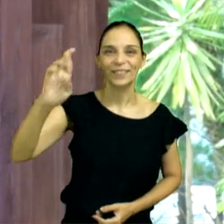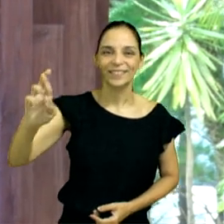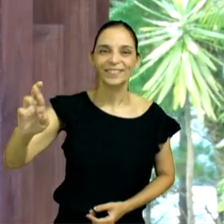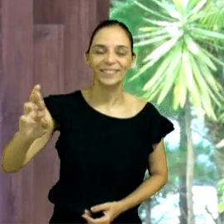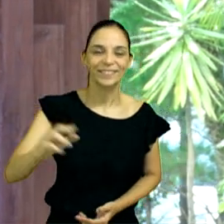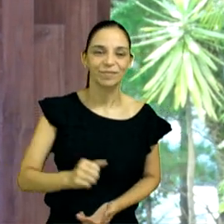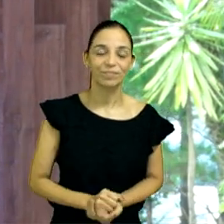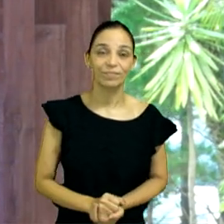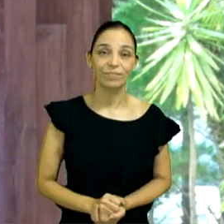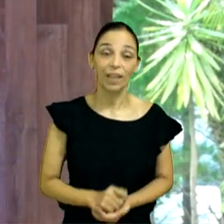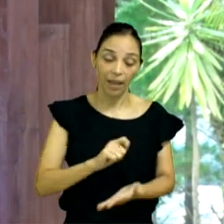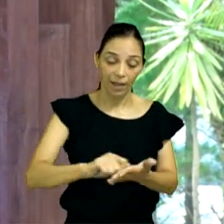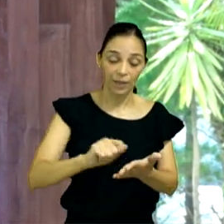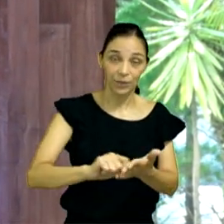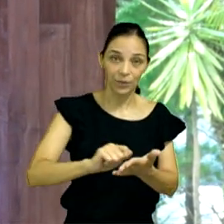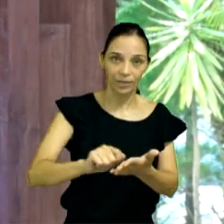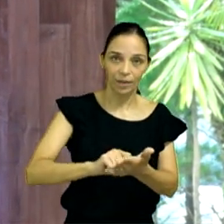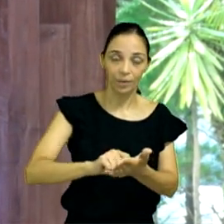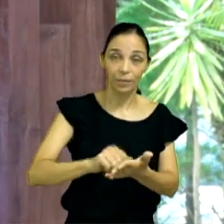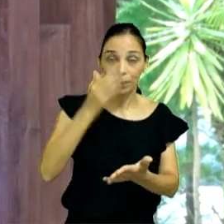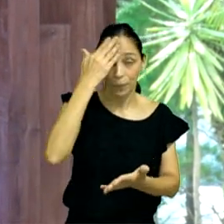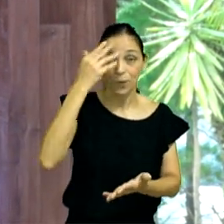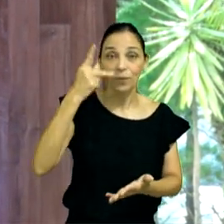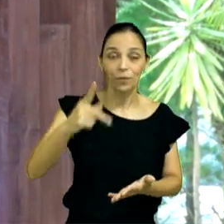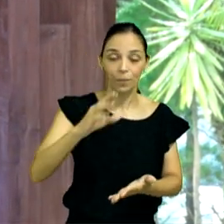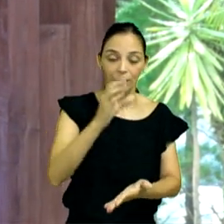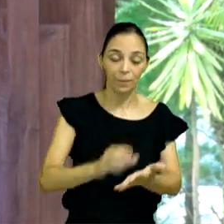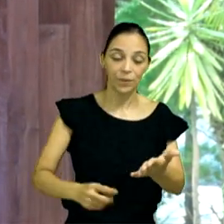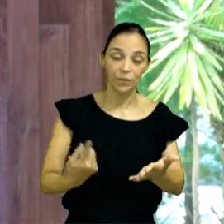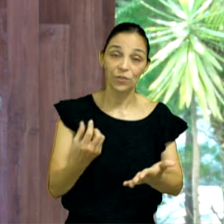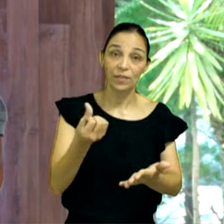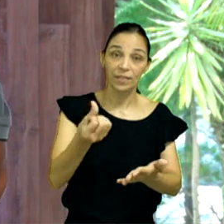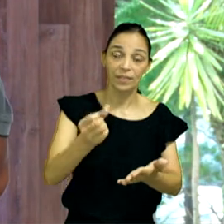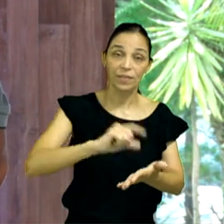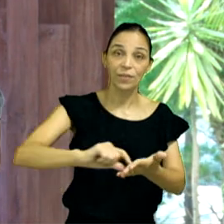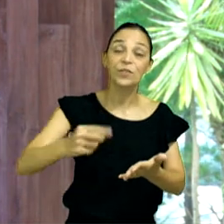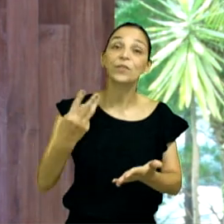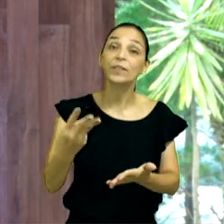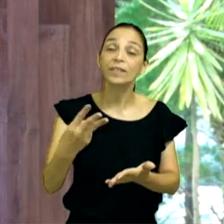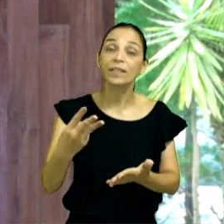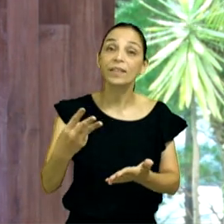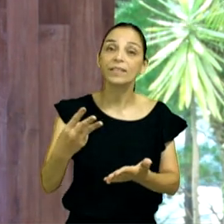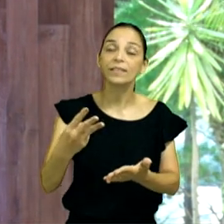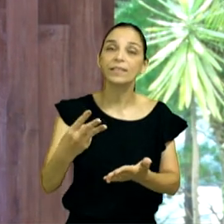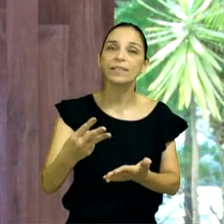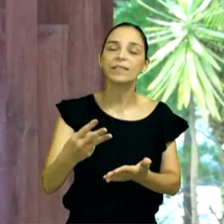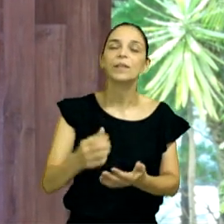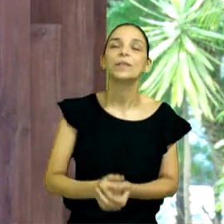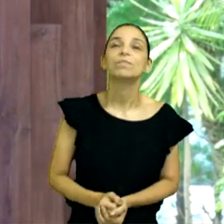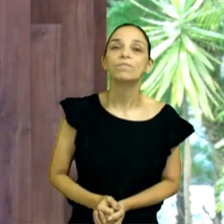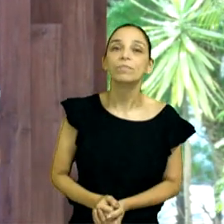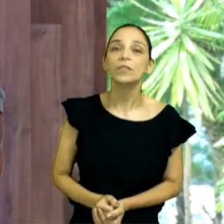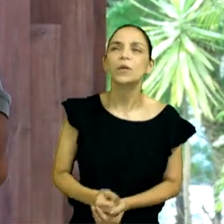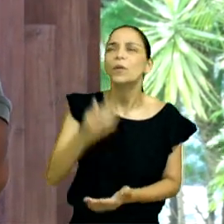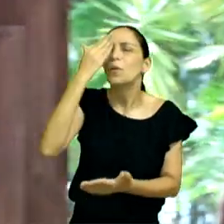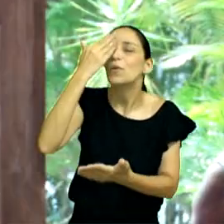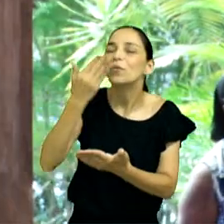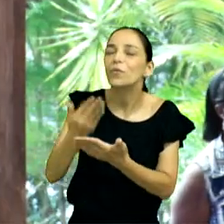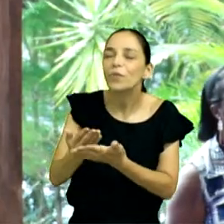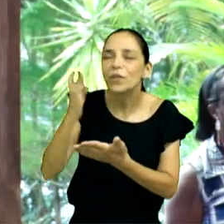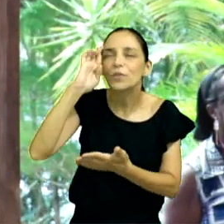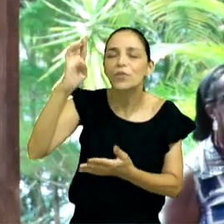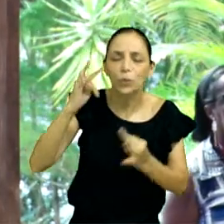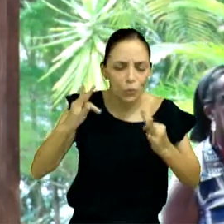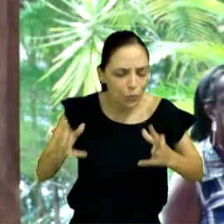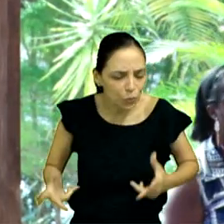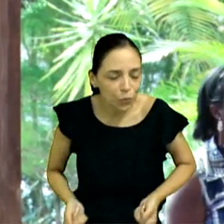Só para você anotar, Provérbios 16, 3, diz assim, confia ao Senhor as tuas obras, e os teus